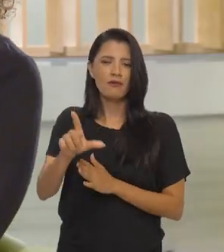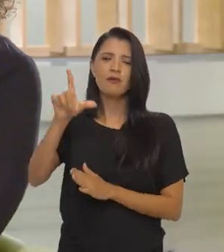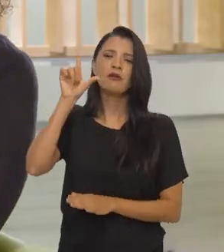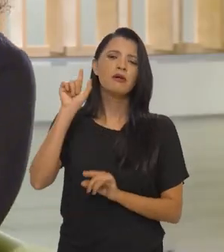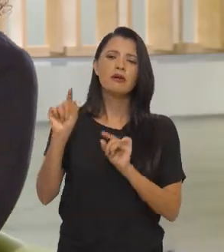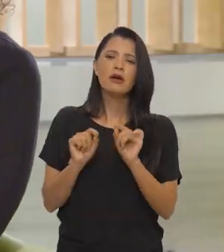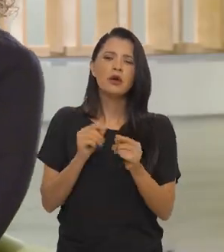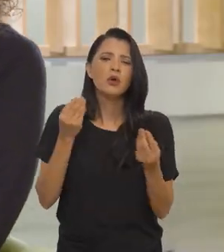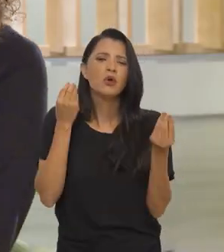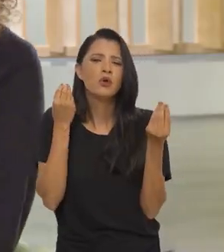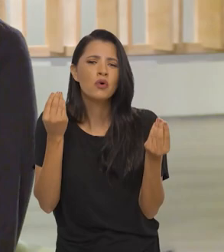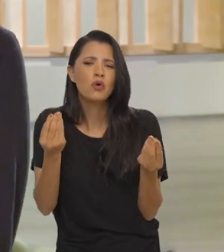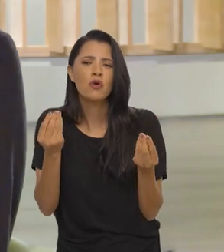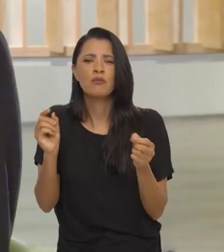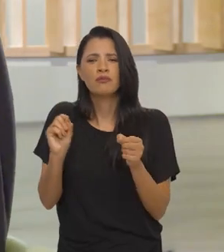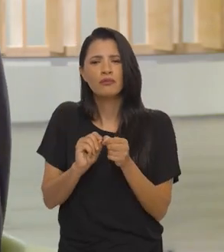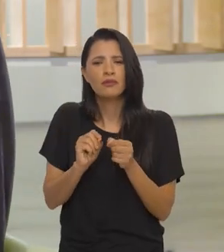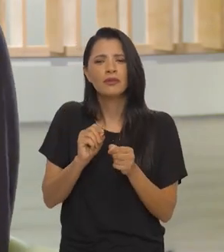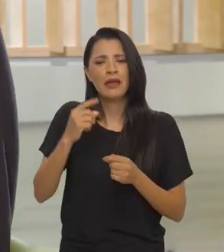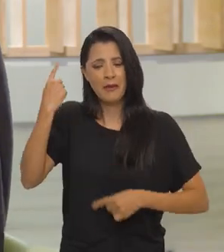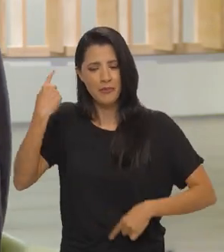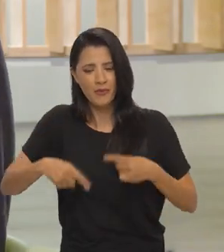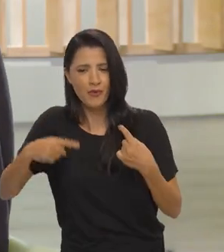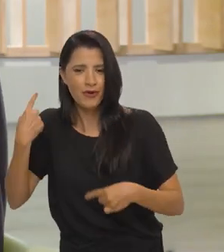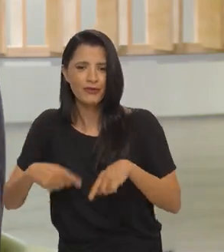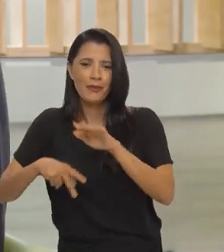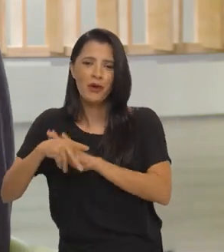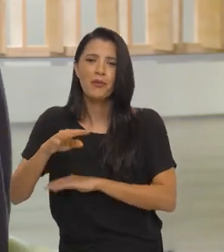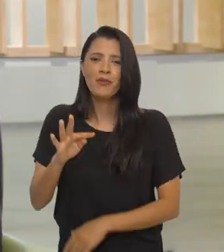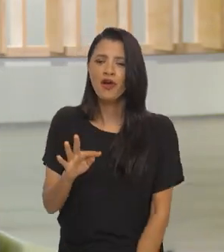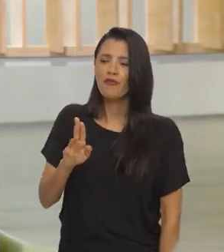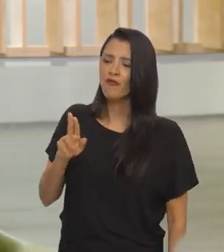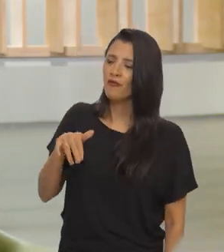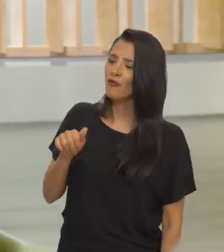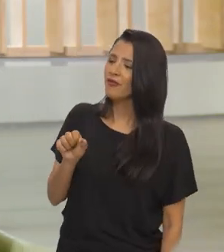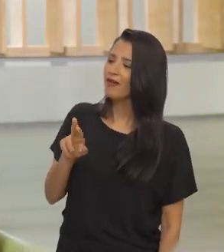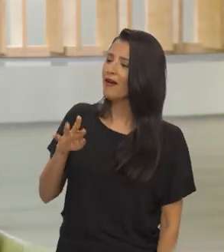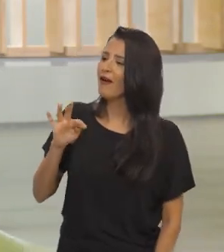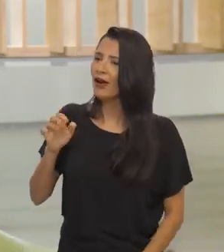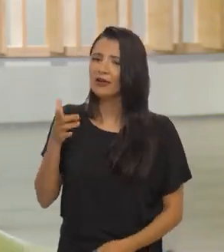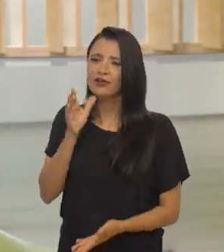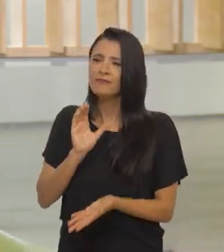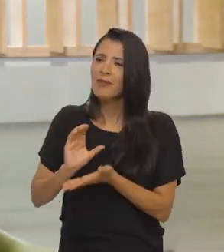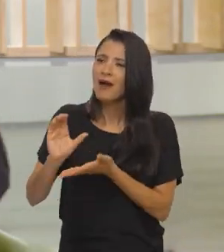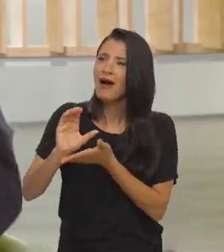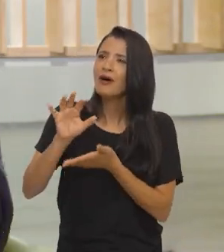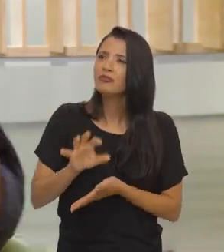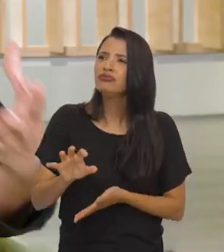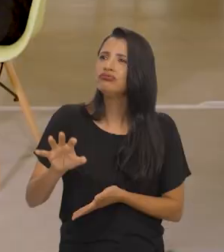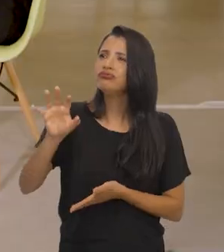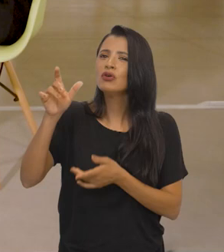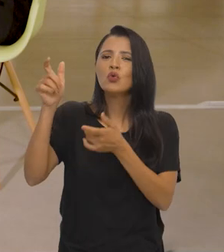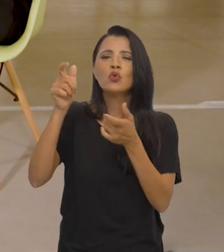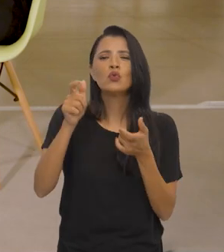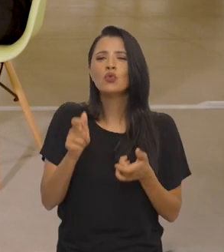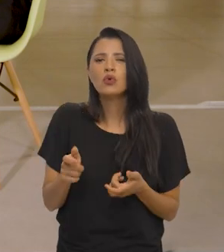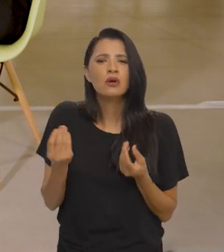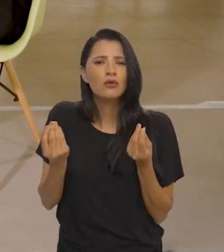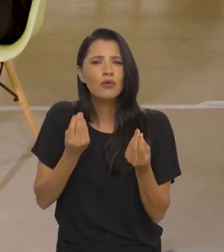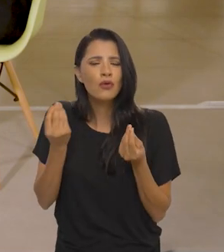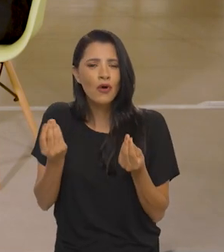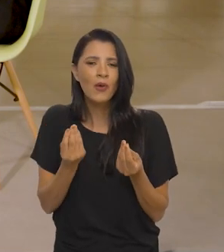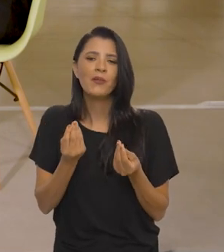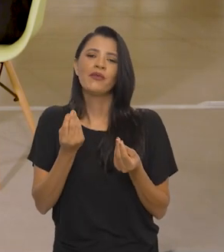perguntavam para nós, assim, como fazer com que as políticas da Funarte cheguem em cada lugar, em cada território,